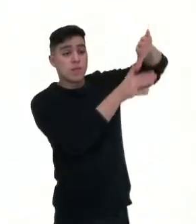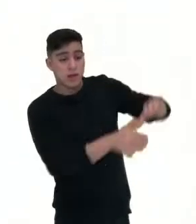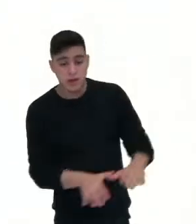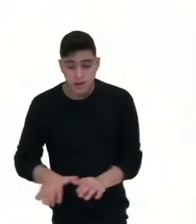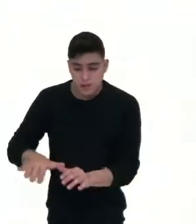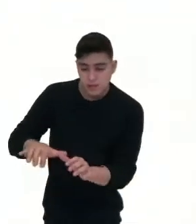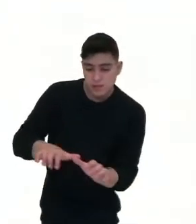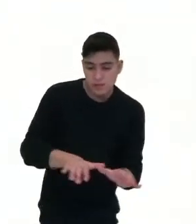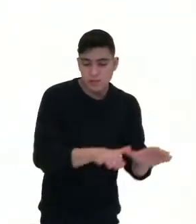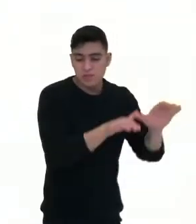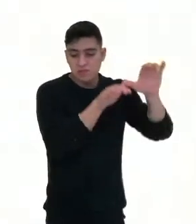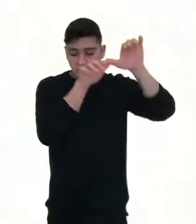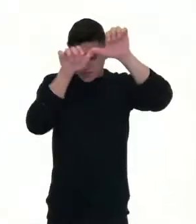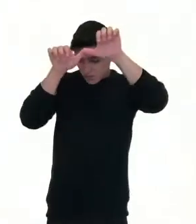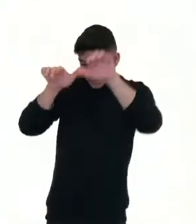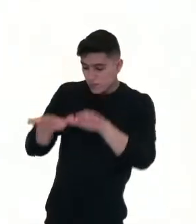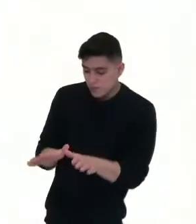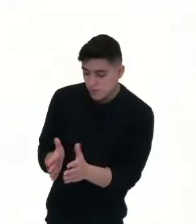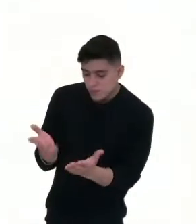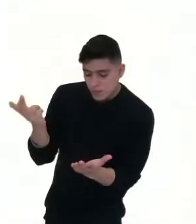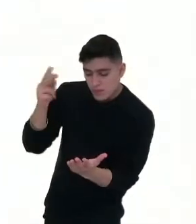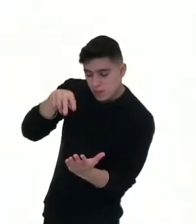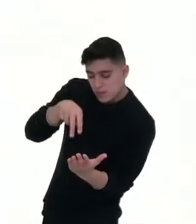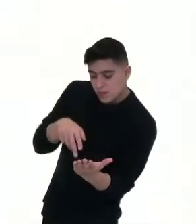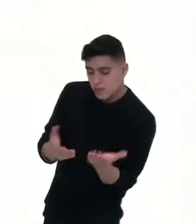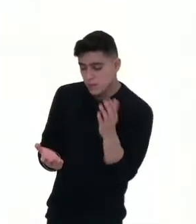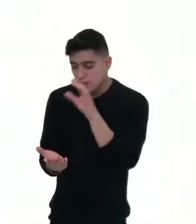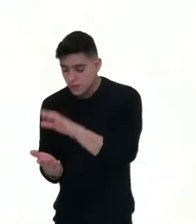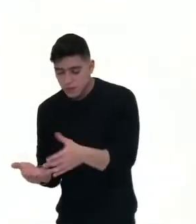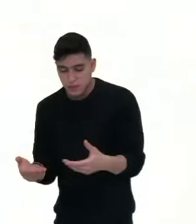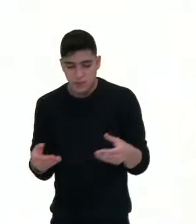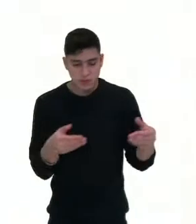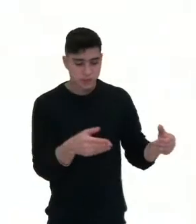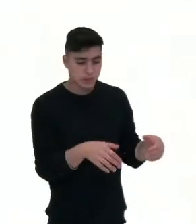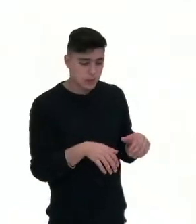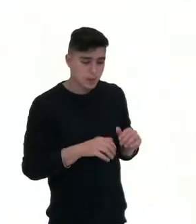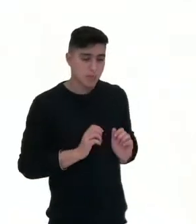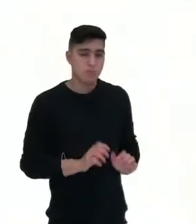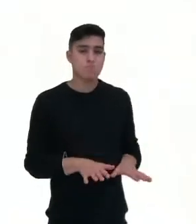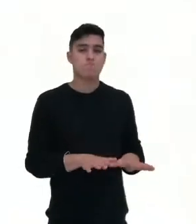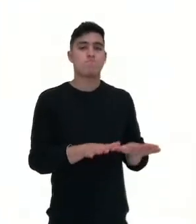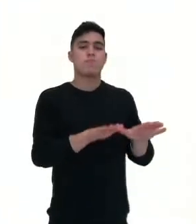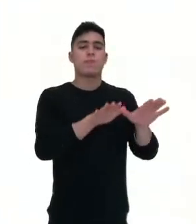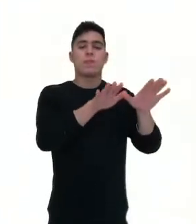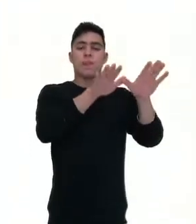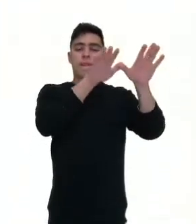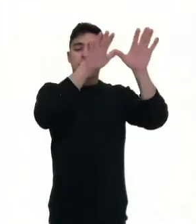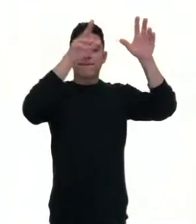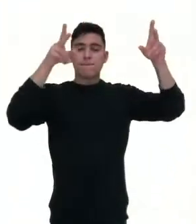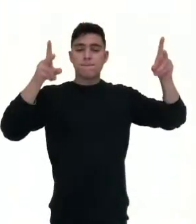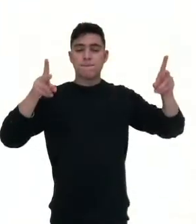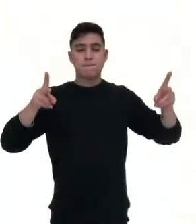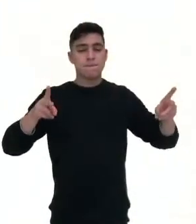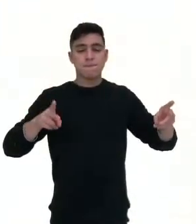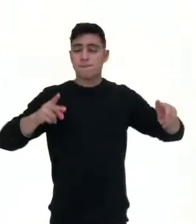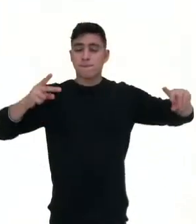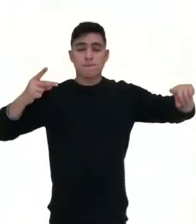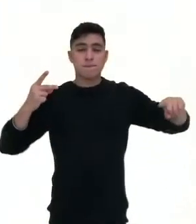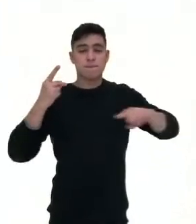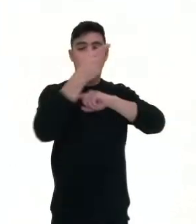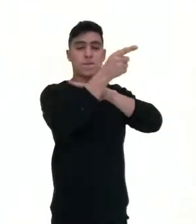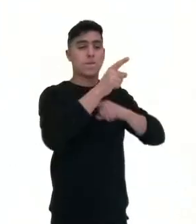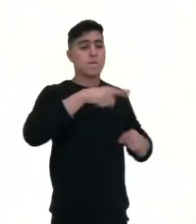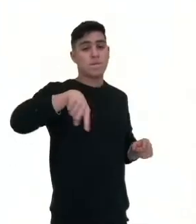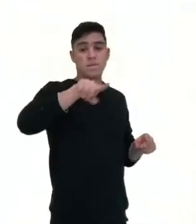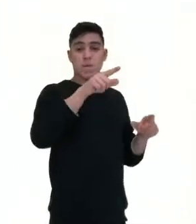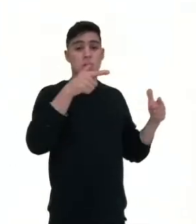e pousam no livro que lês. Quando fechas o livro, eles alçam voo, como de um alçapão. Eles não têm